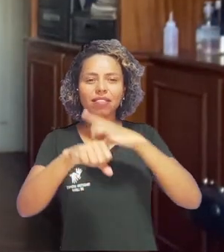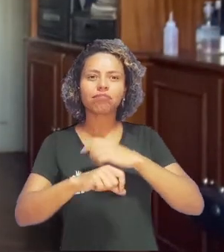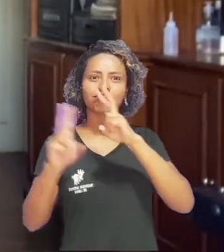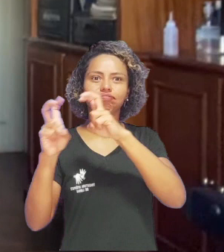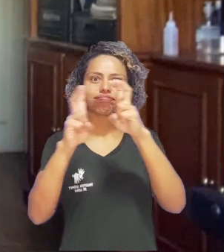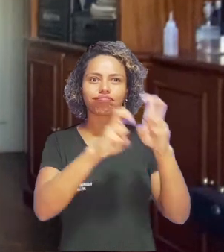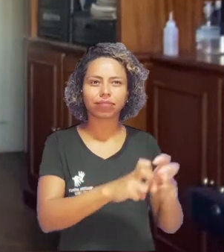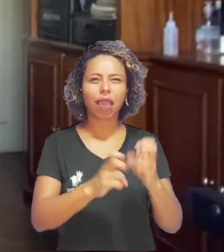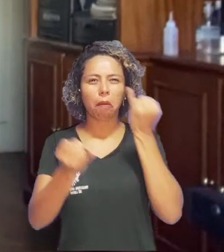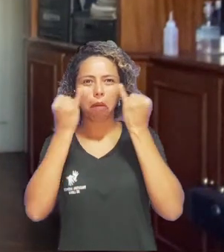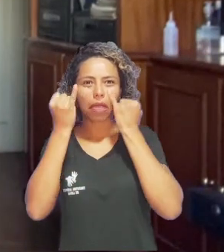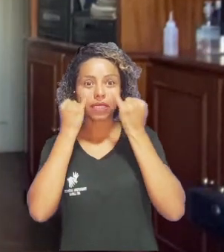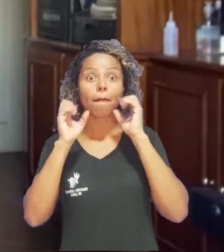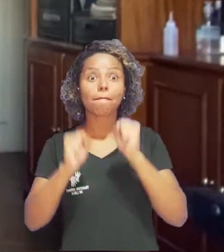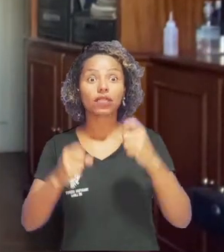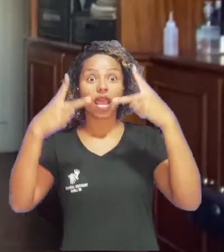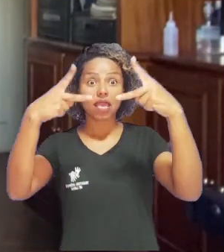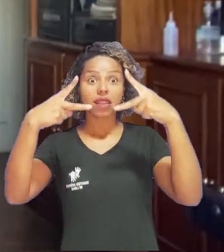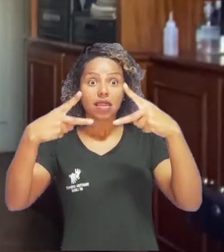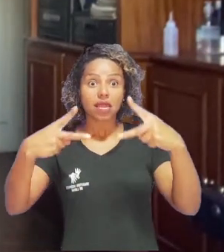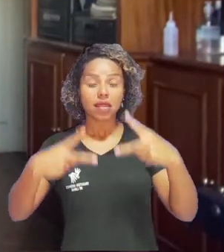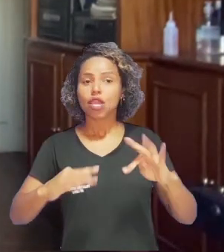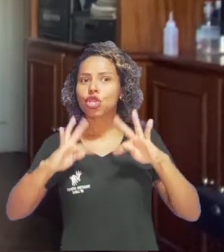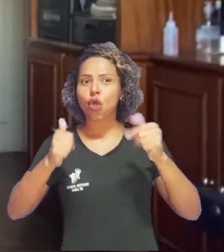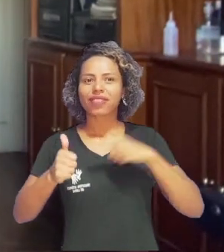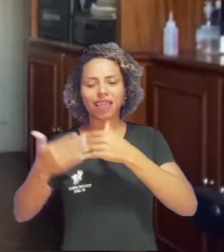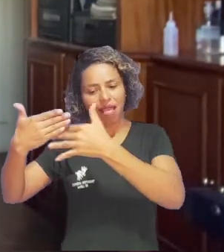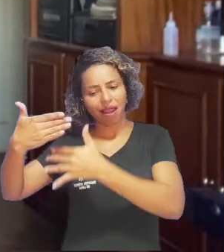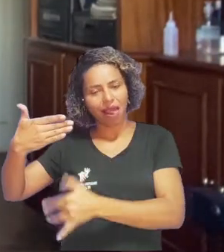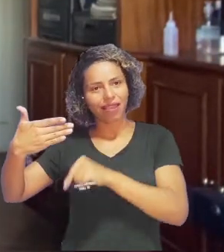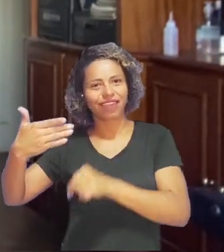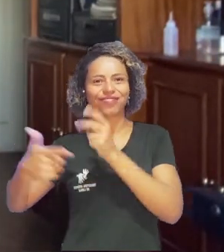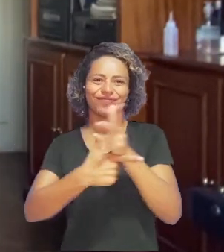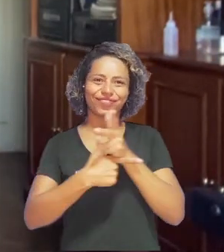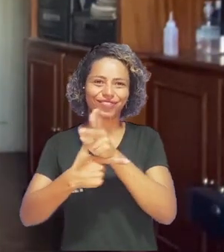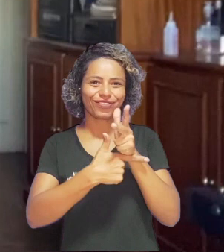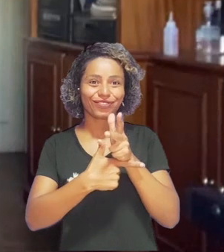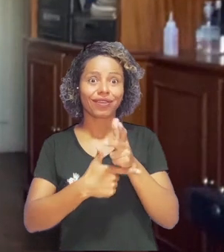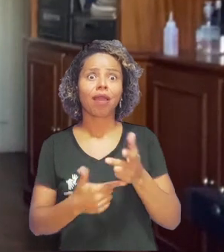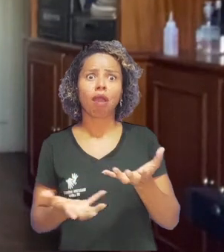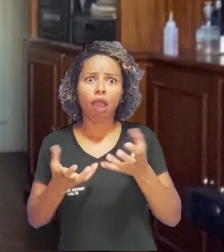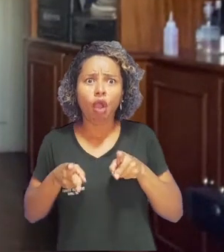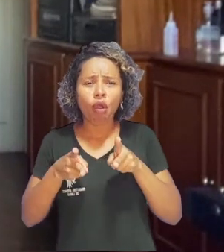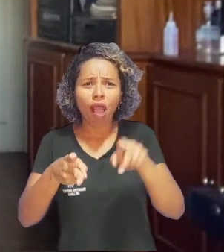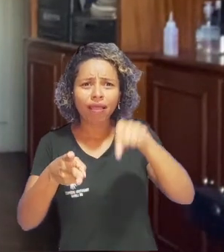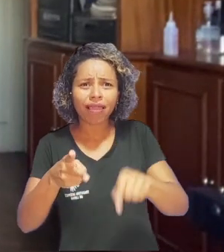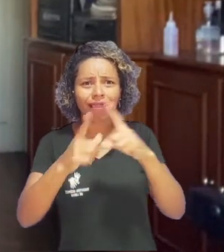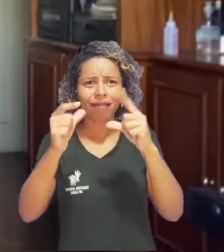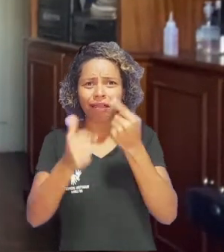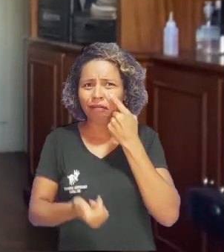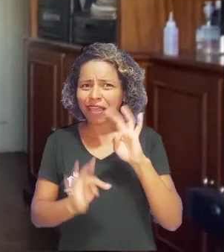Para saber sobre os destaques comentados aqui, você encontra os links das matérias na descrição desse vídeo. Quer